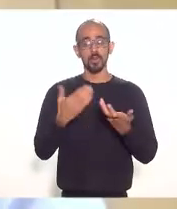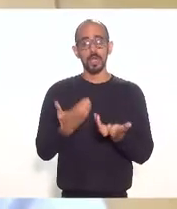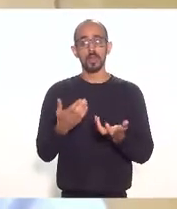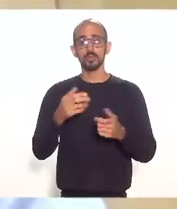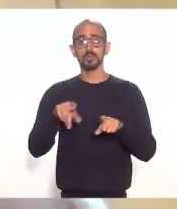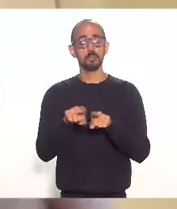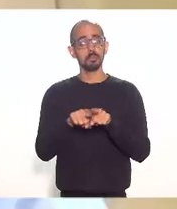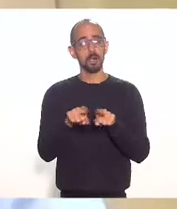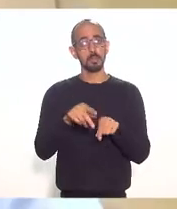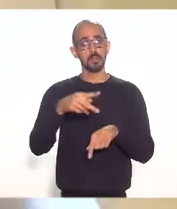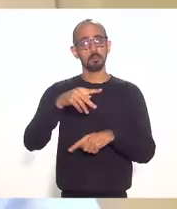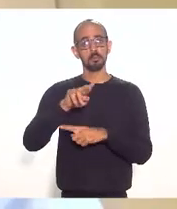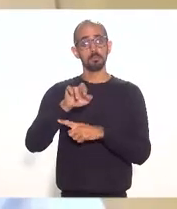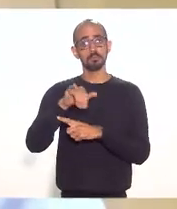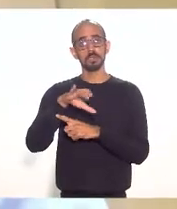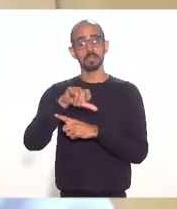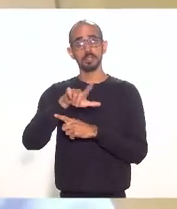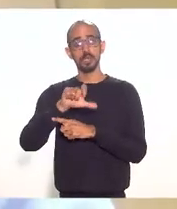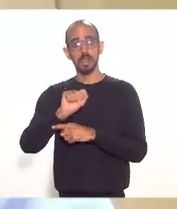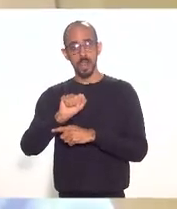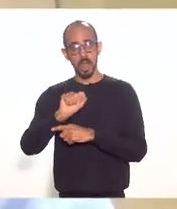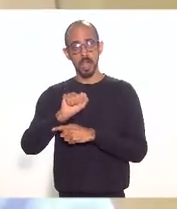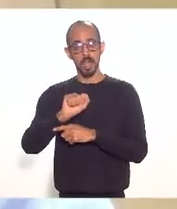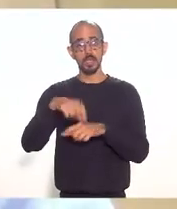explicar essa questão dos detalhes